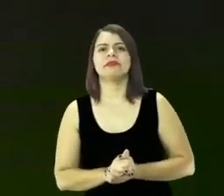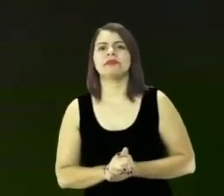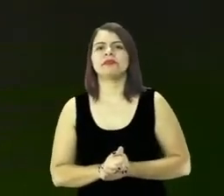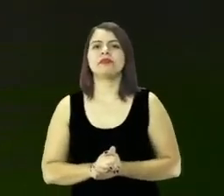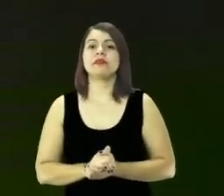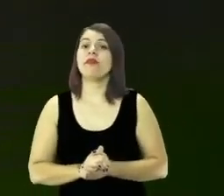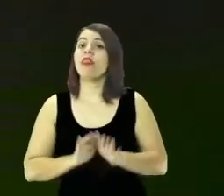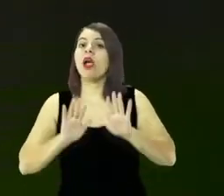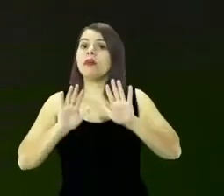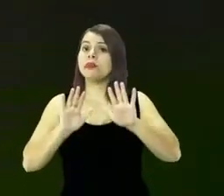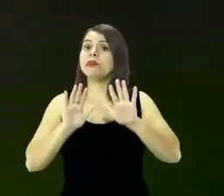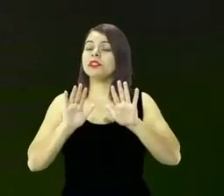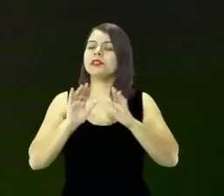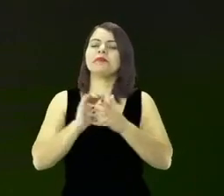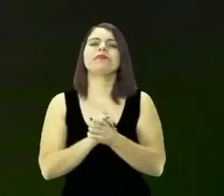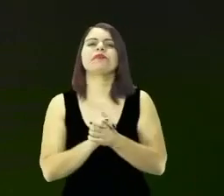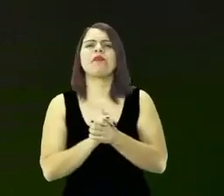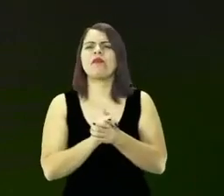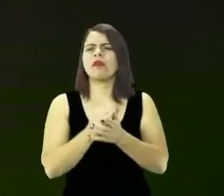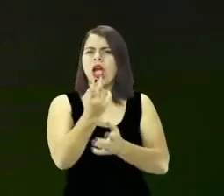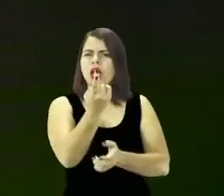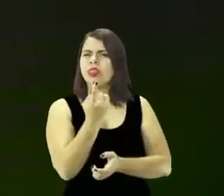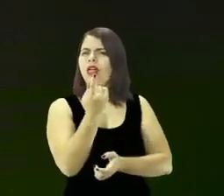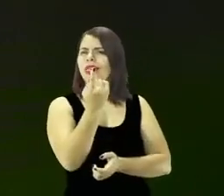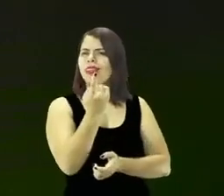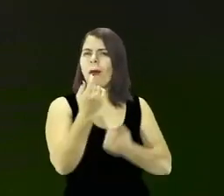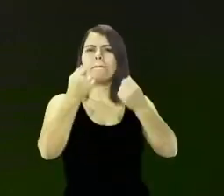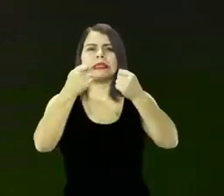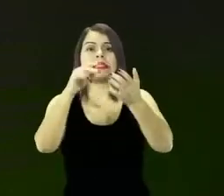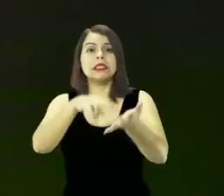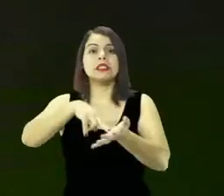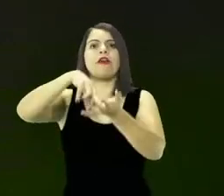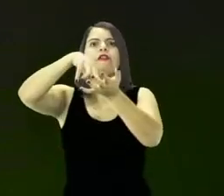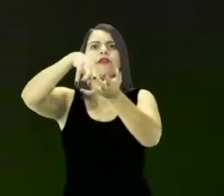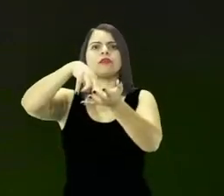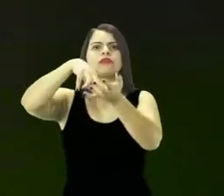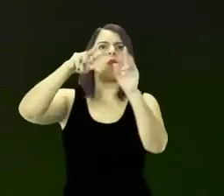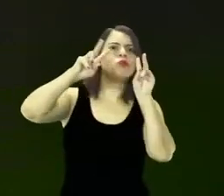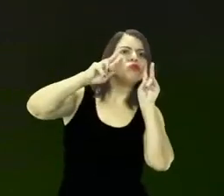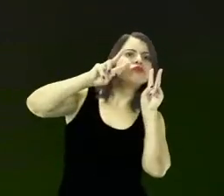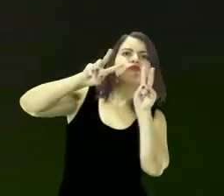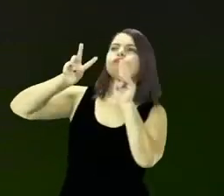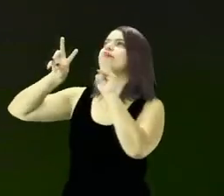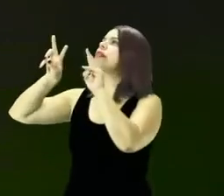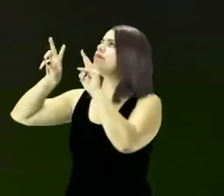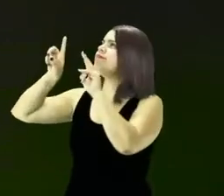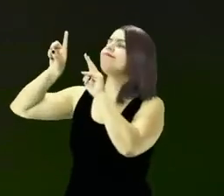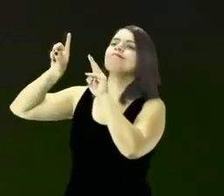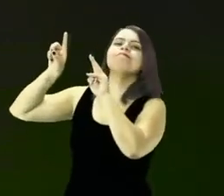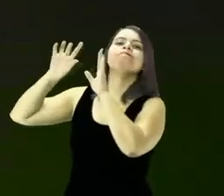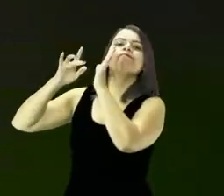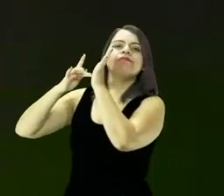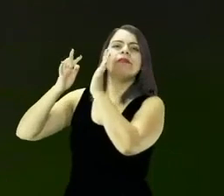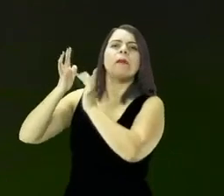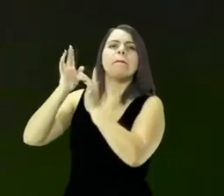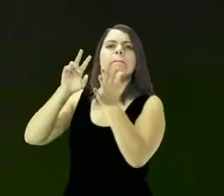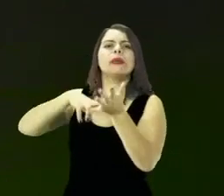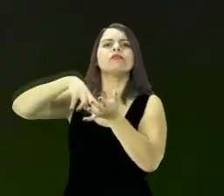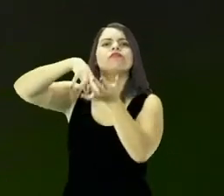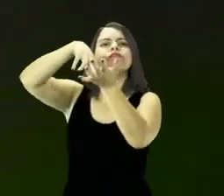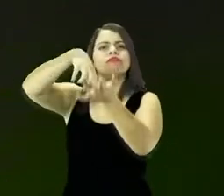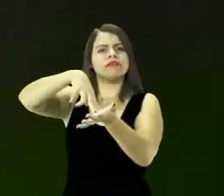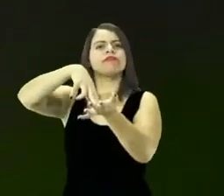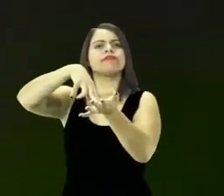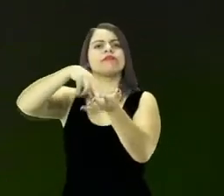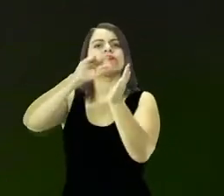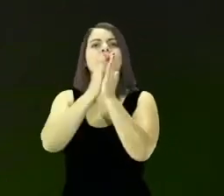por isso que eu e você devemos estar sempre firmes olhando para Jesus firmes na palavra para